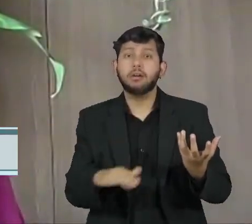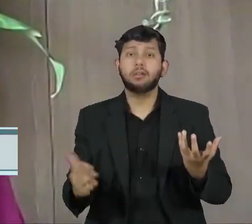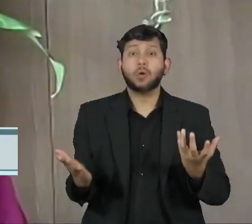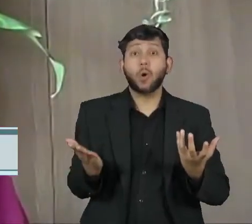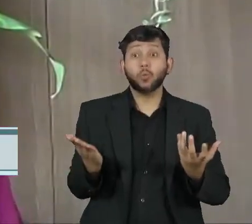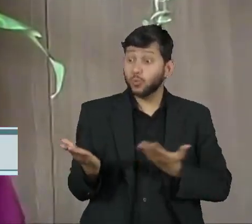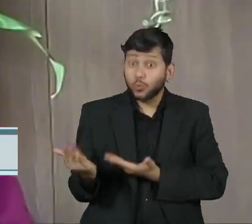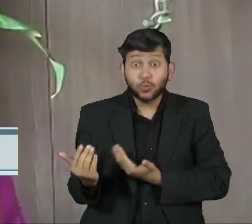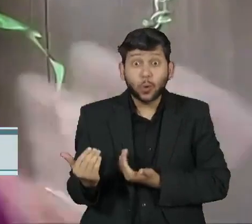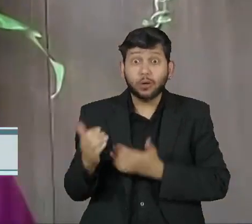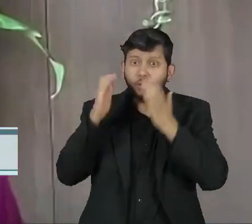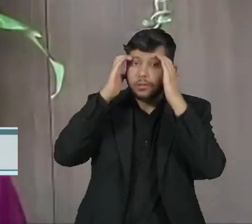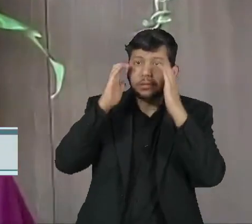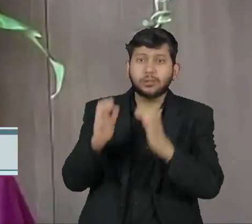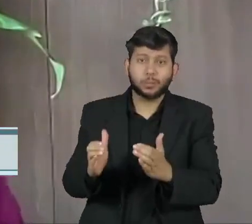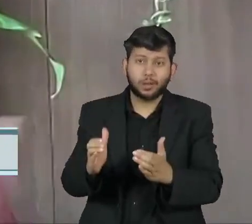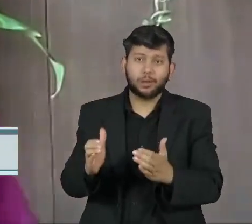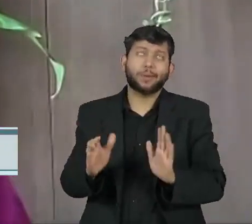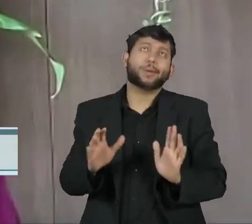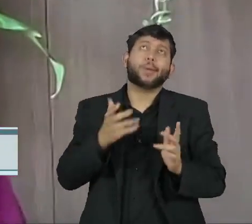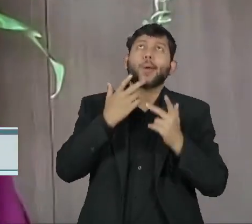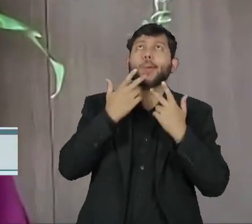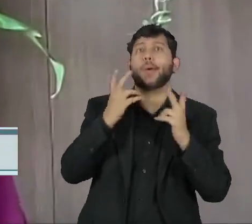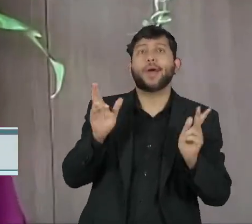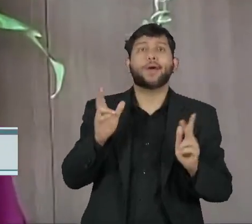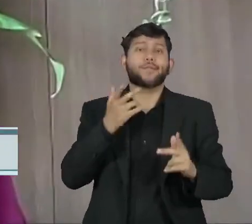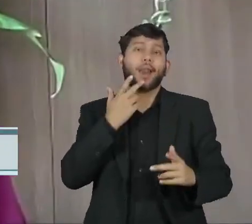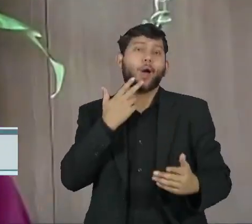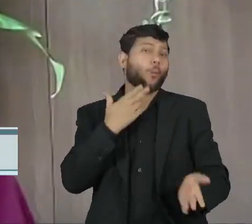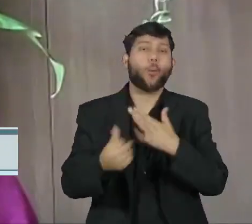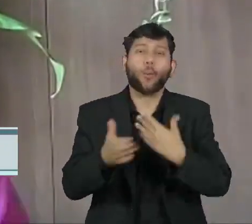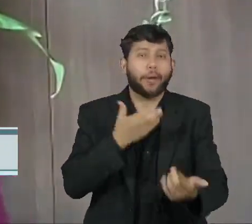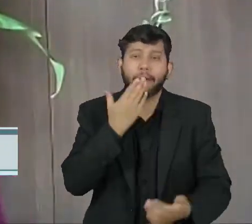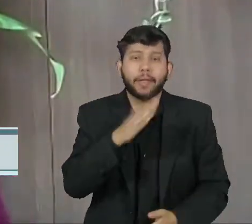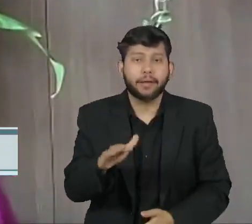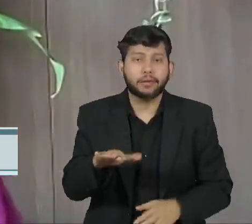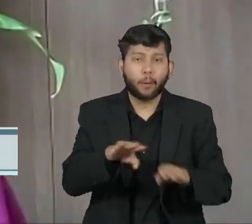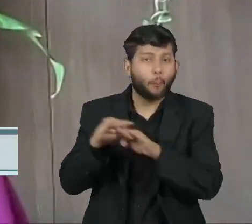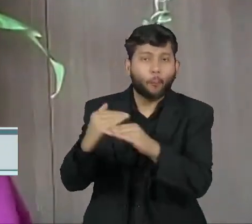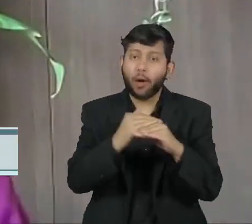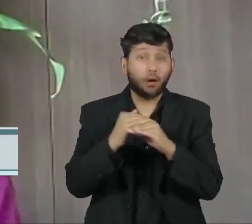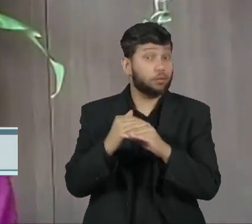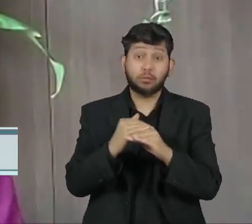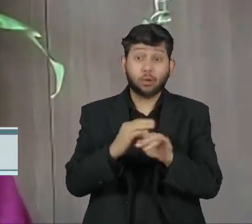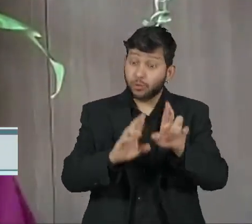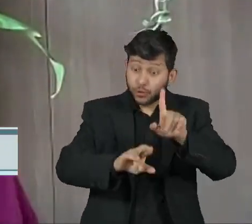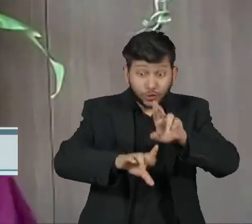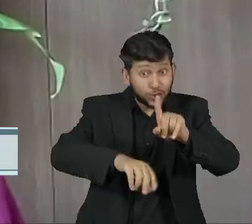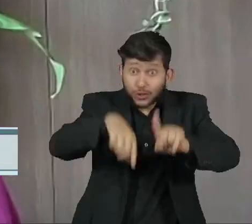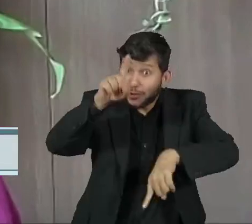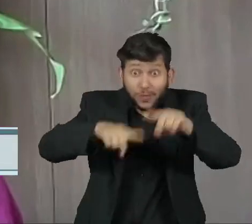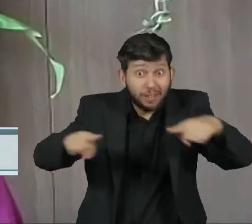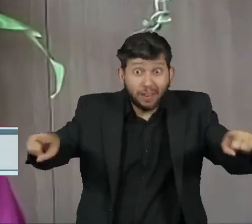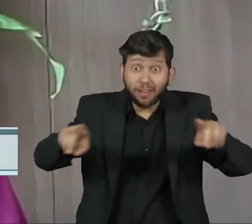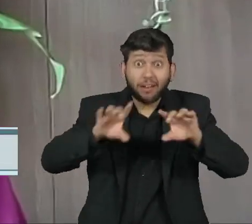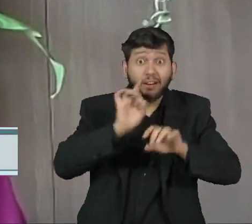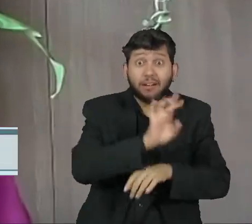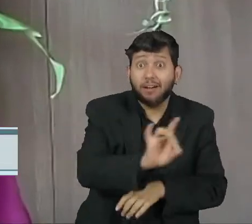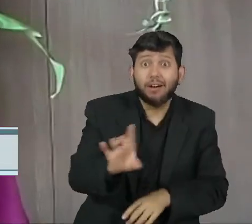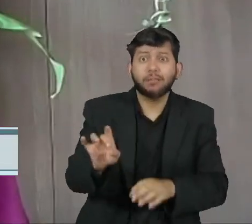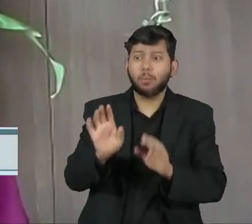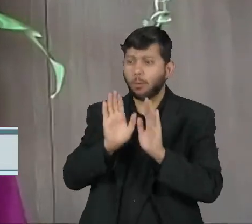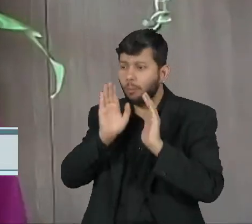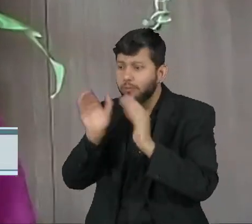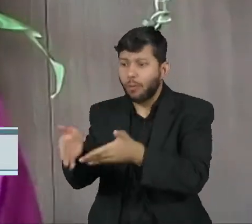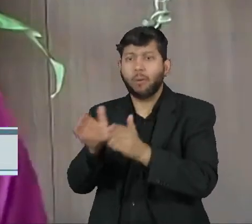da criança, e aí, de novo, não estamos falando aqui de qualquer criança, Olhar o mundo e a sociedade a partir da perspectiva